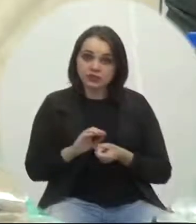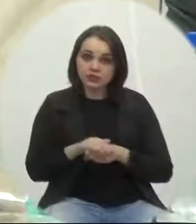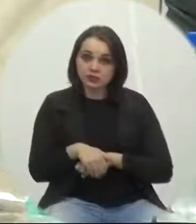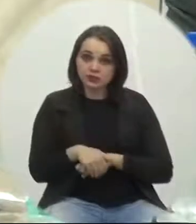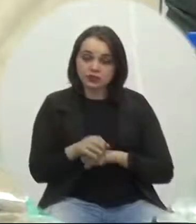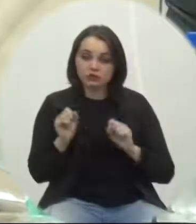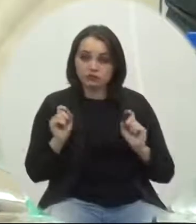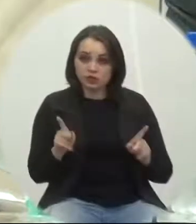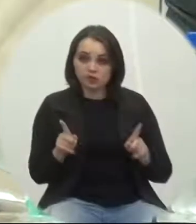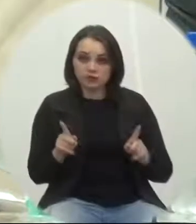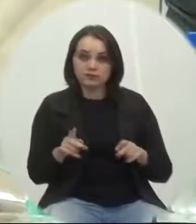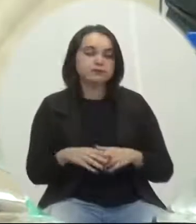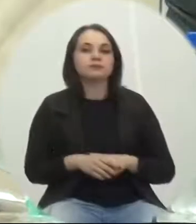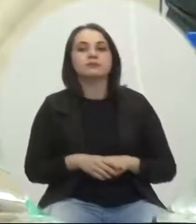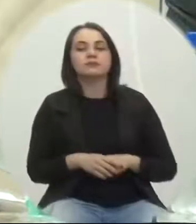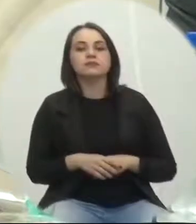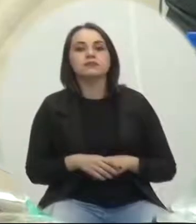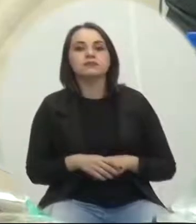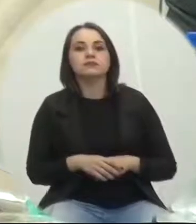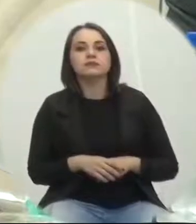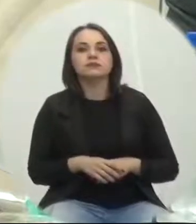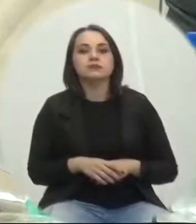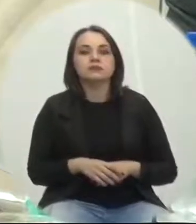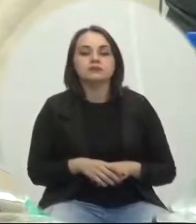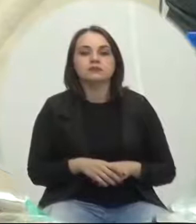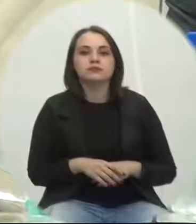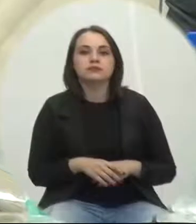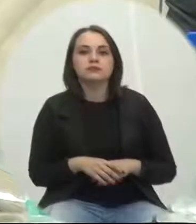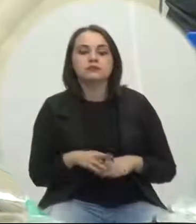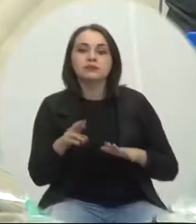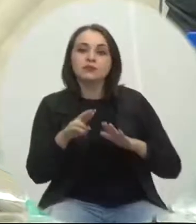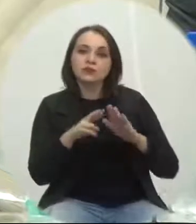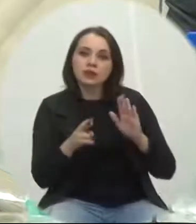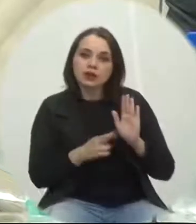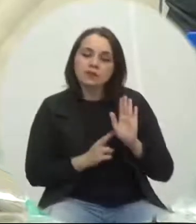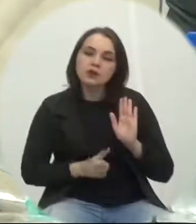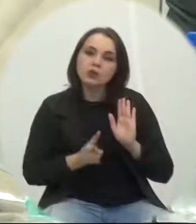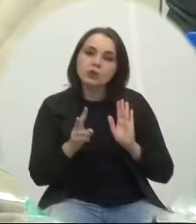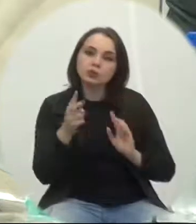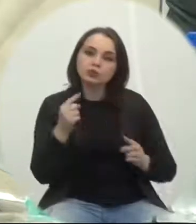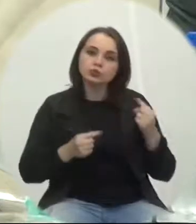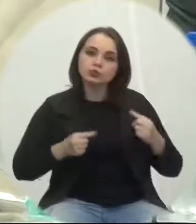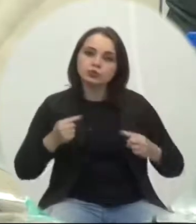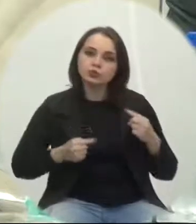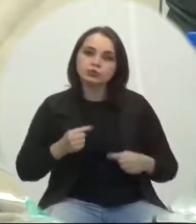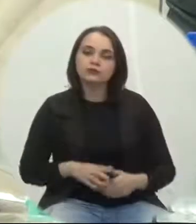tá ok pode ser tranquilo tá ok o requerimento continua em discussão